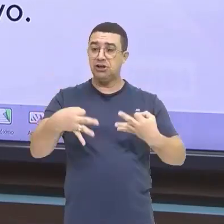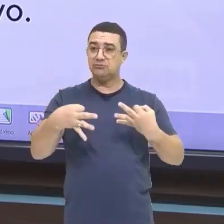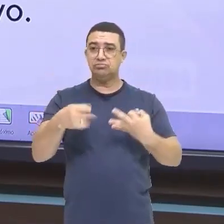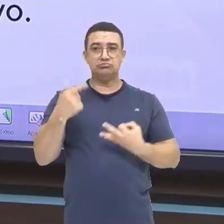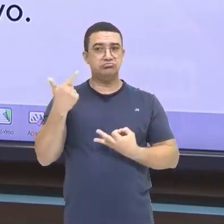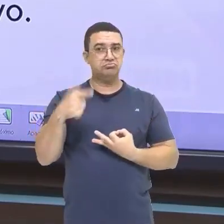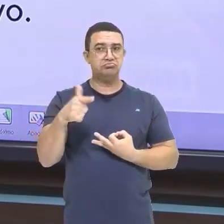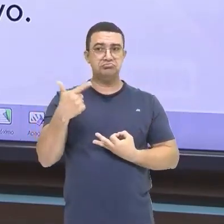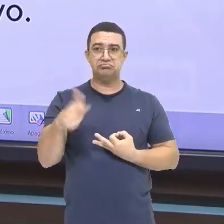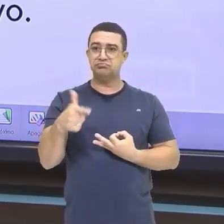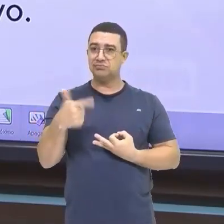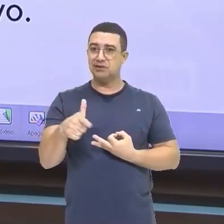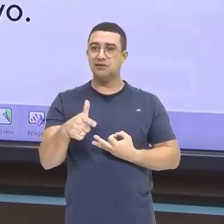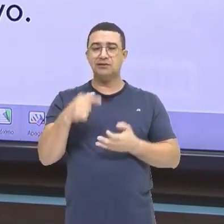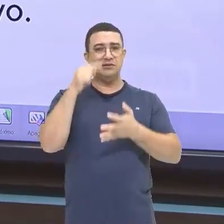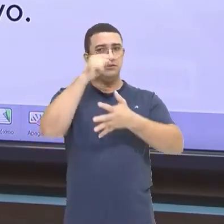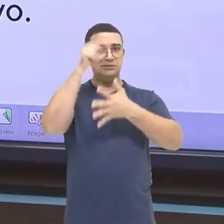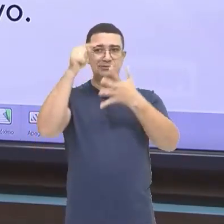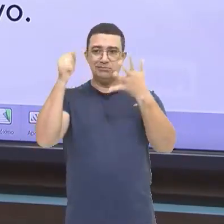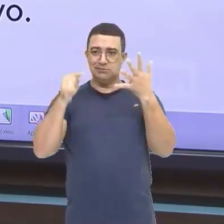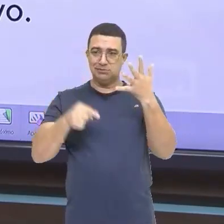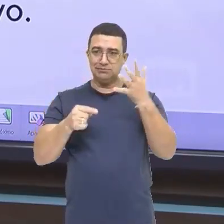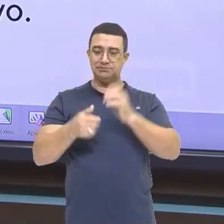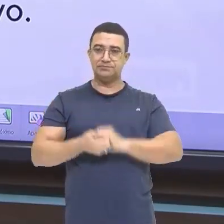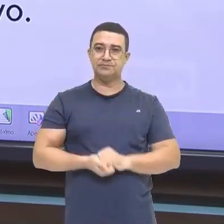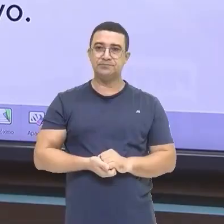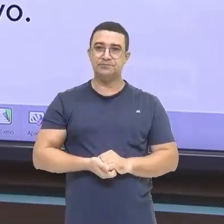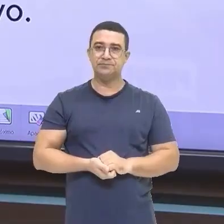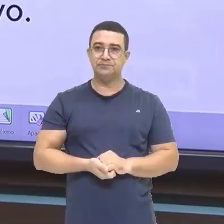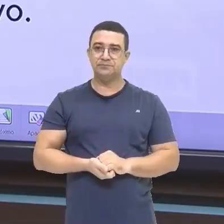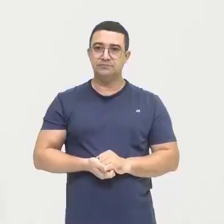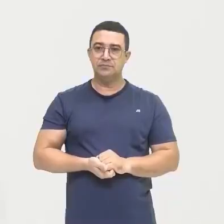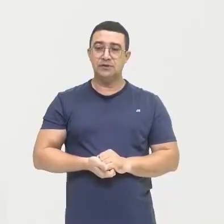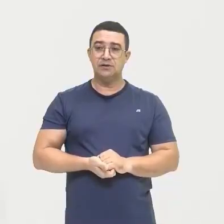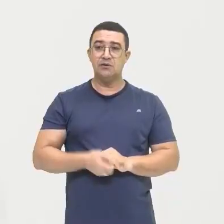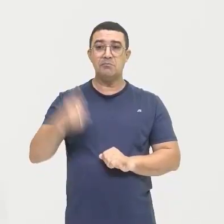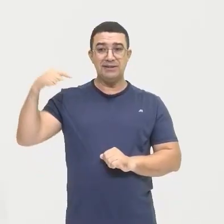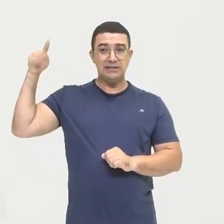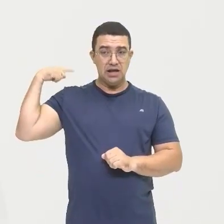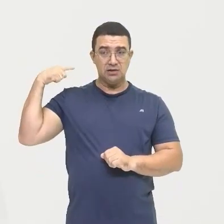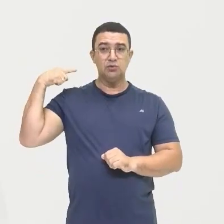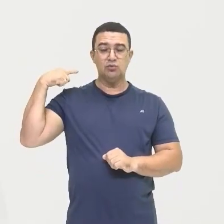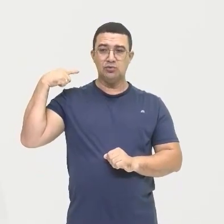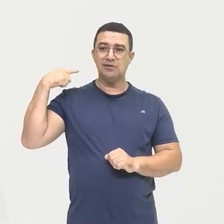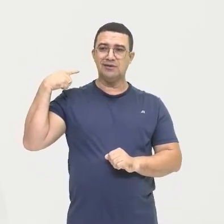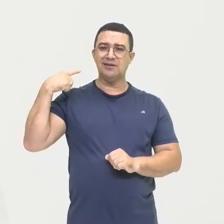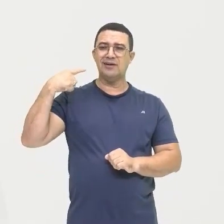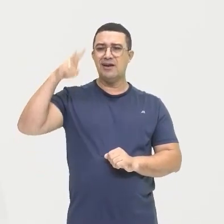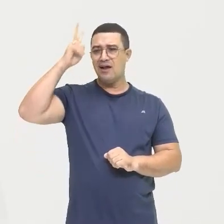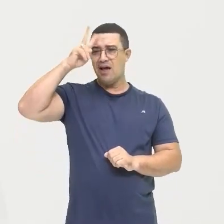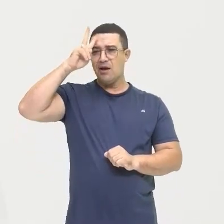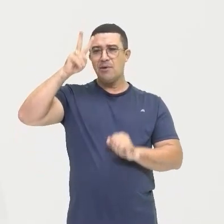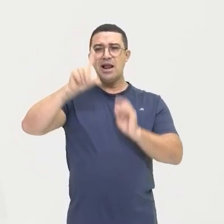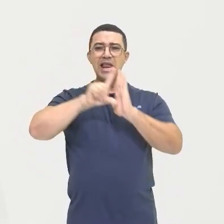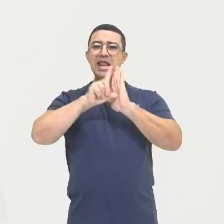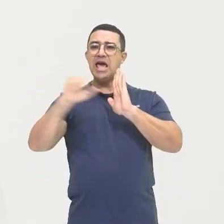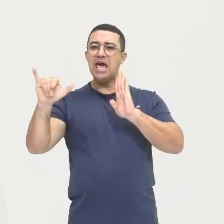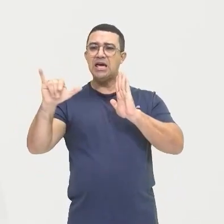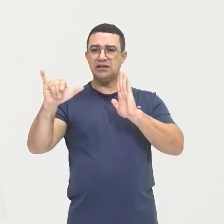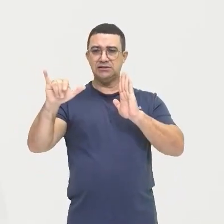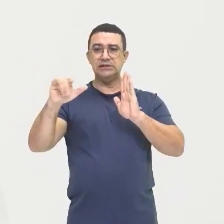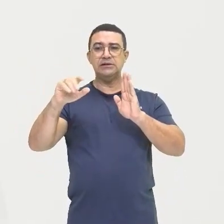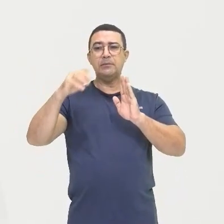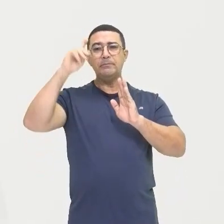seu trabalho E entre outras questões Apesar da abolição aí da escravatura Ter ocorrido em 1888